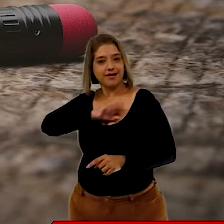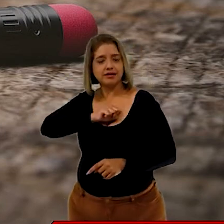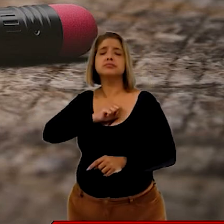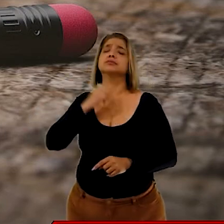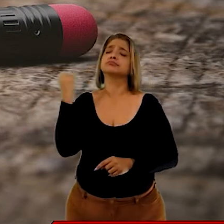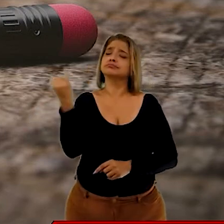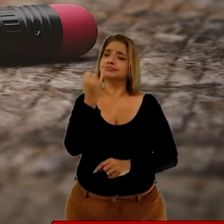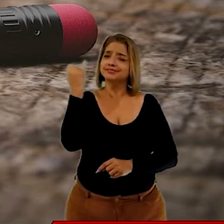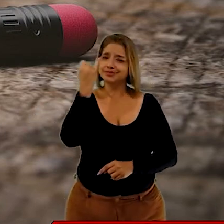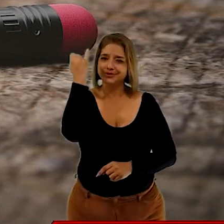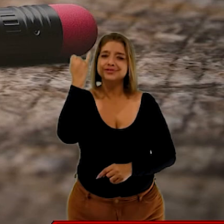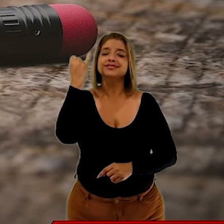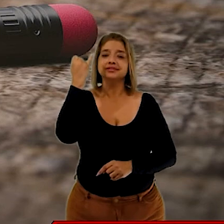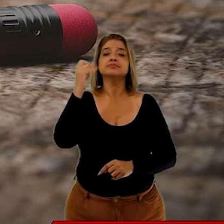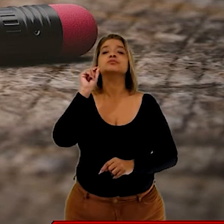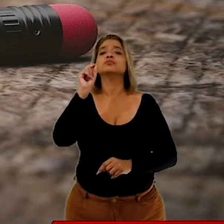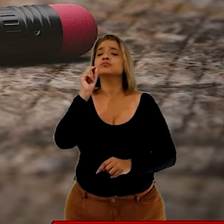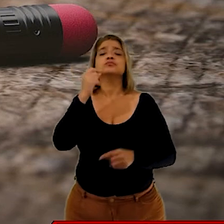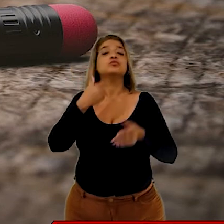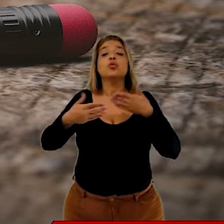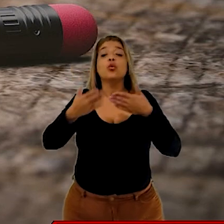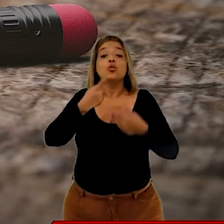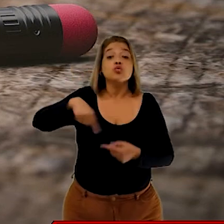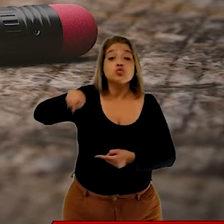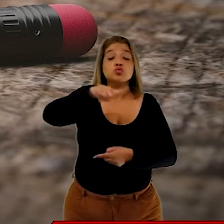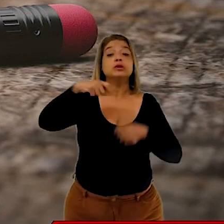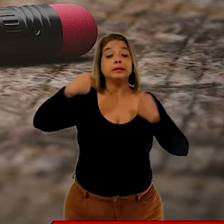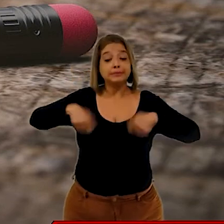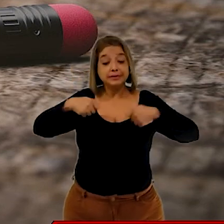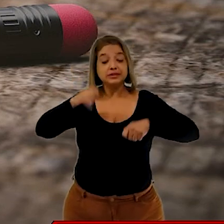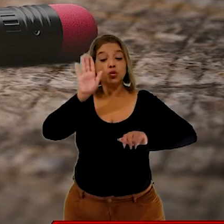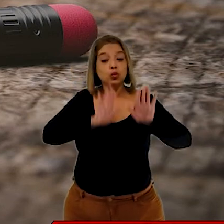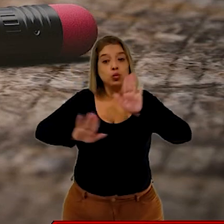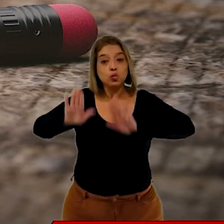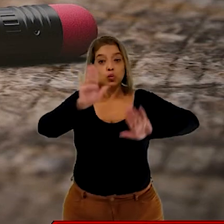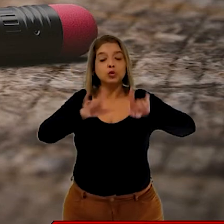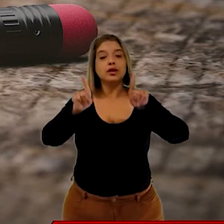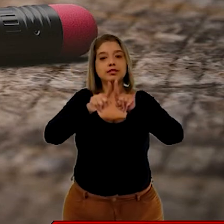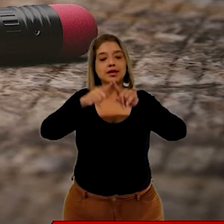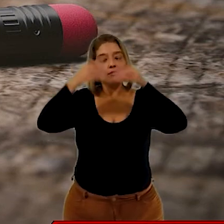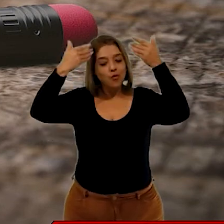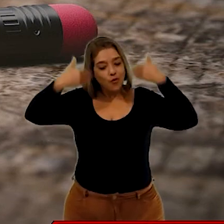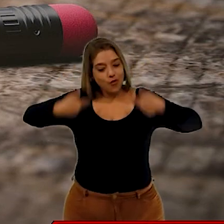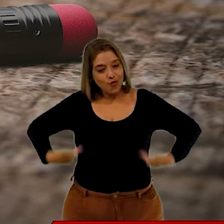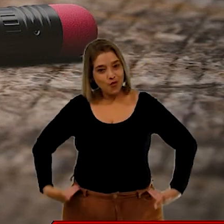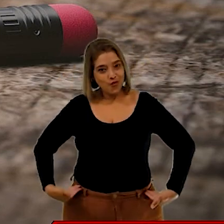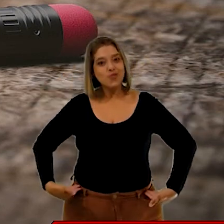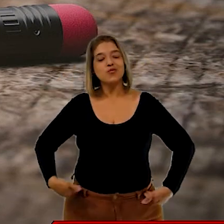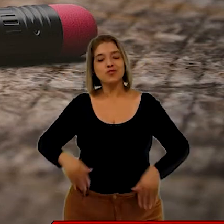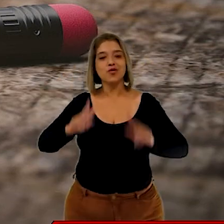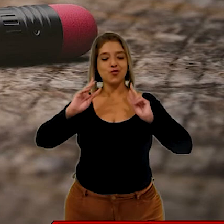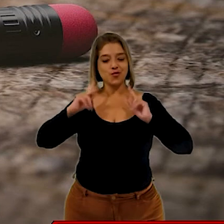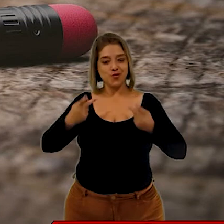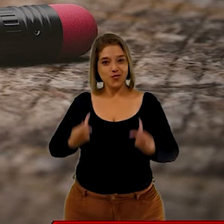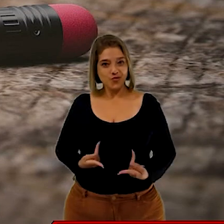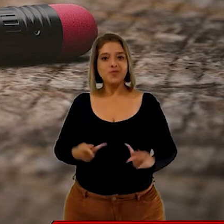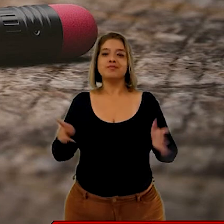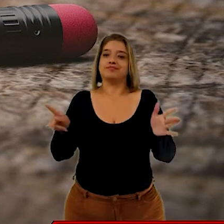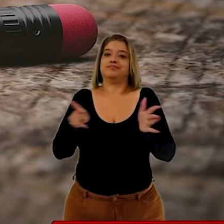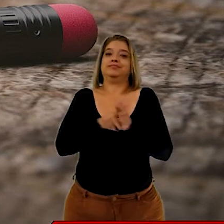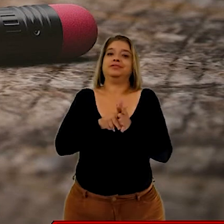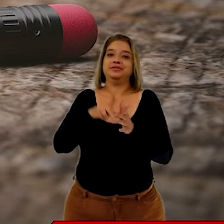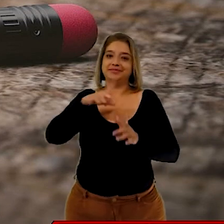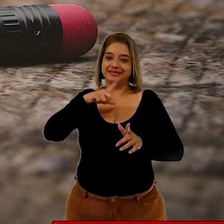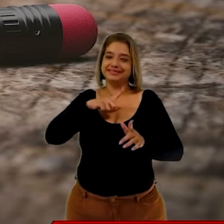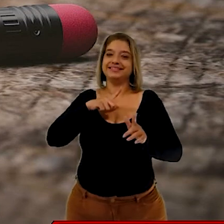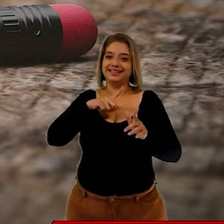Afinal, de todas as formas, estamos cuidando da nossa máquina, do nosso corpo humano tão sistemático.